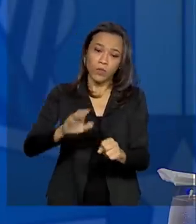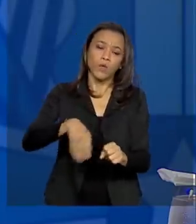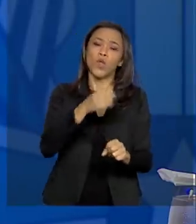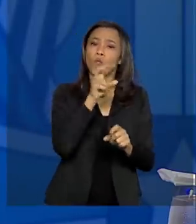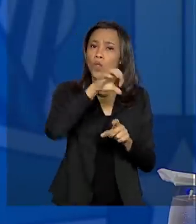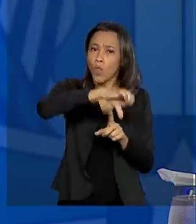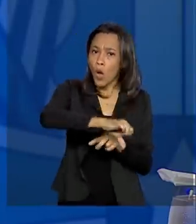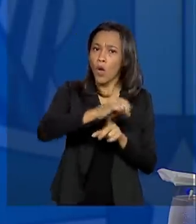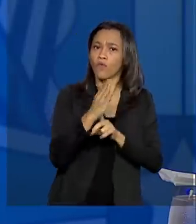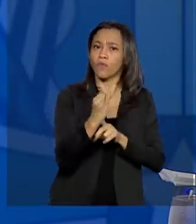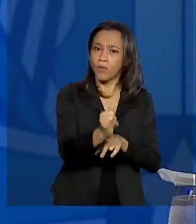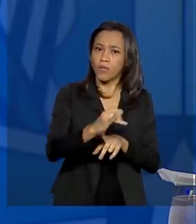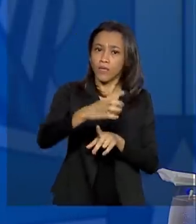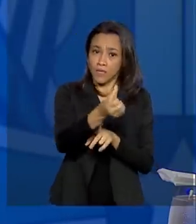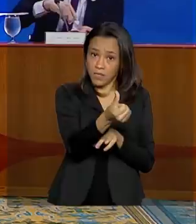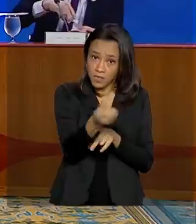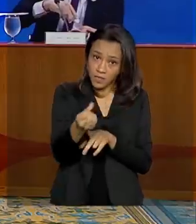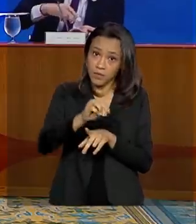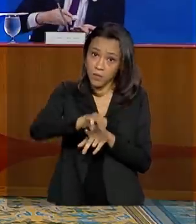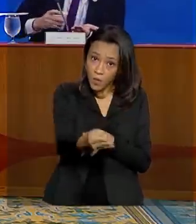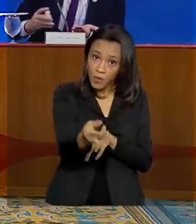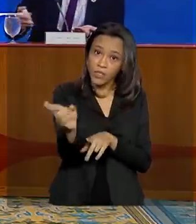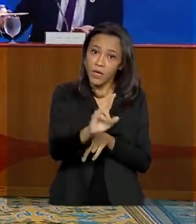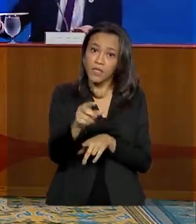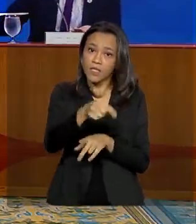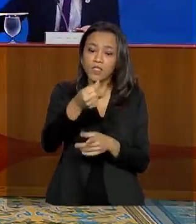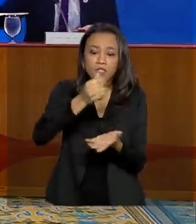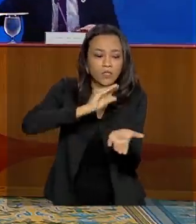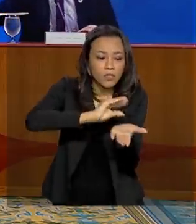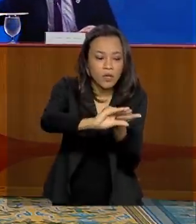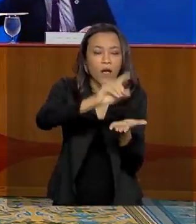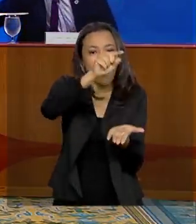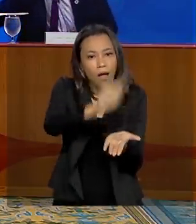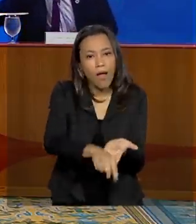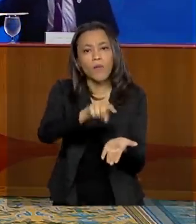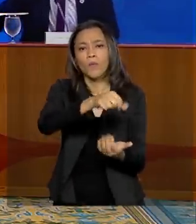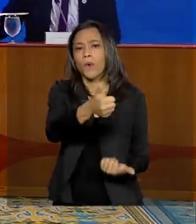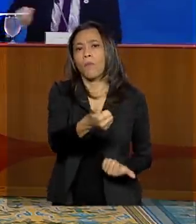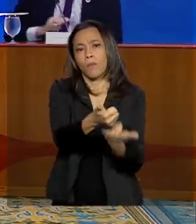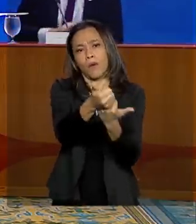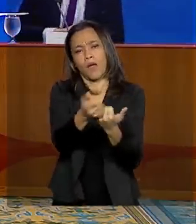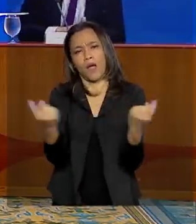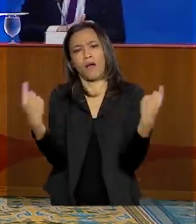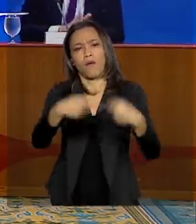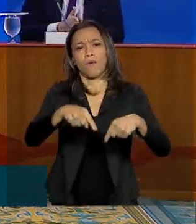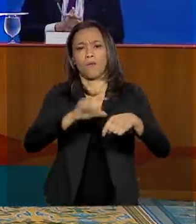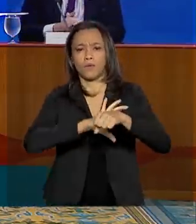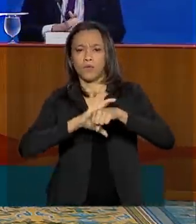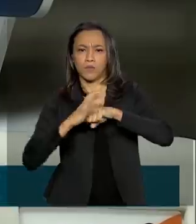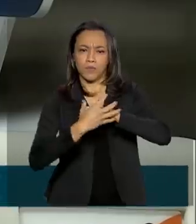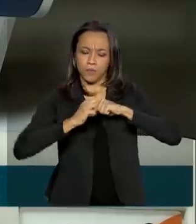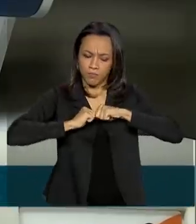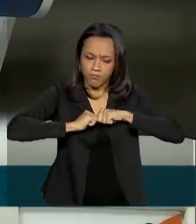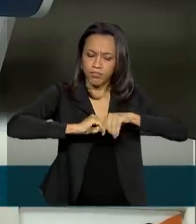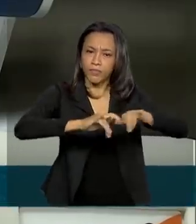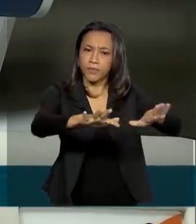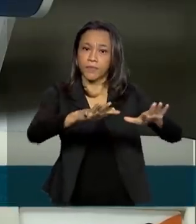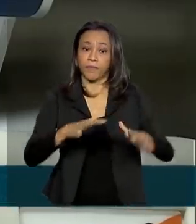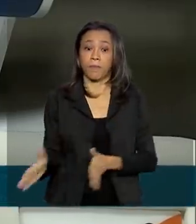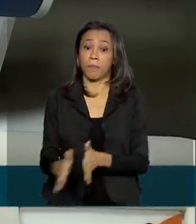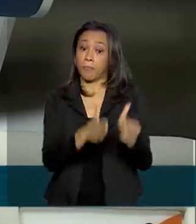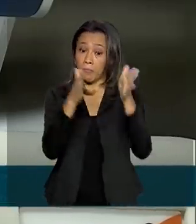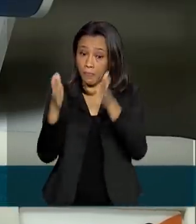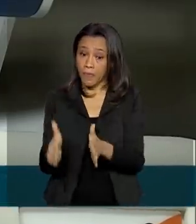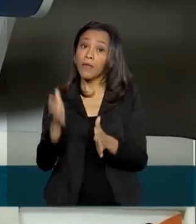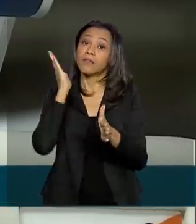bilhões e 600 milhões de reais foram especificamente para reforçar o combate ao novo coronavírus. A pasta também